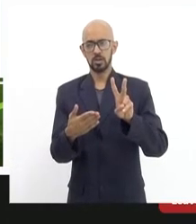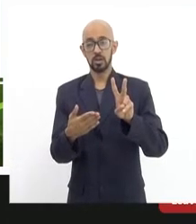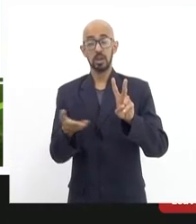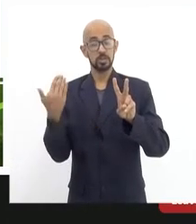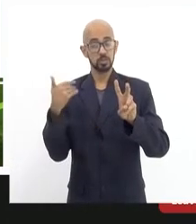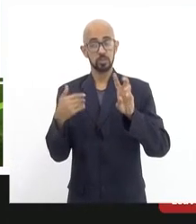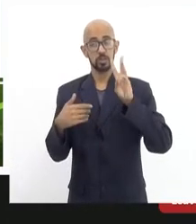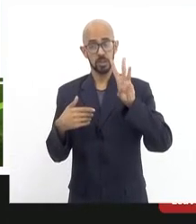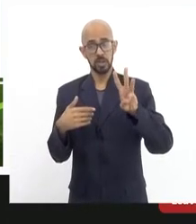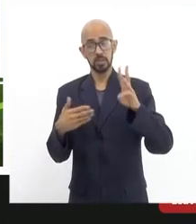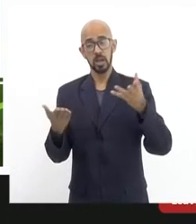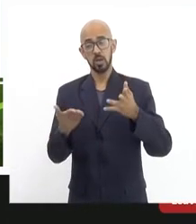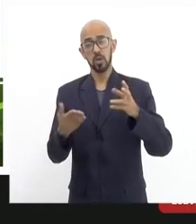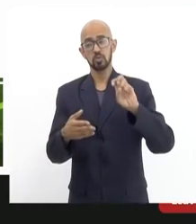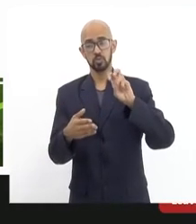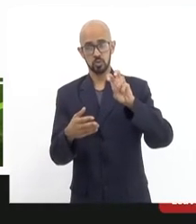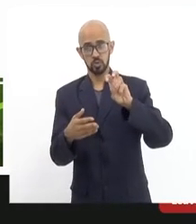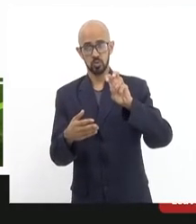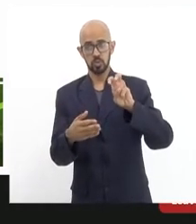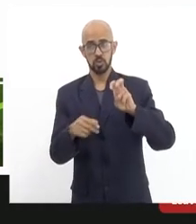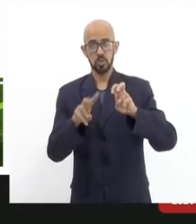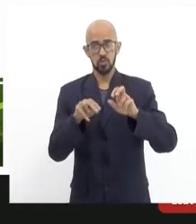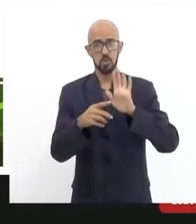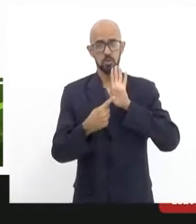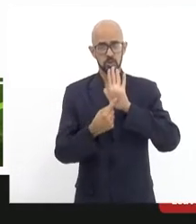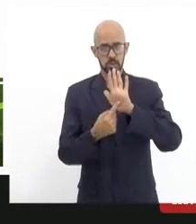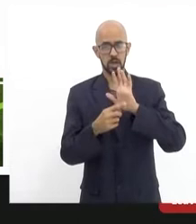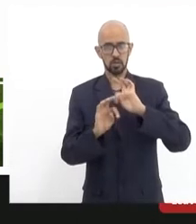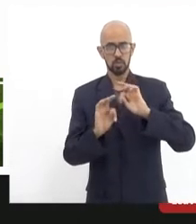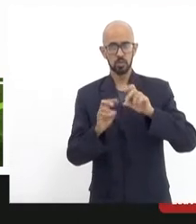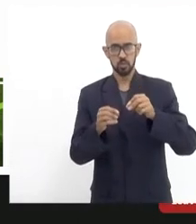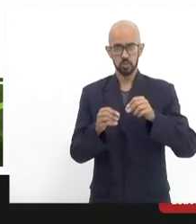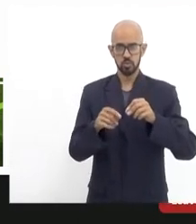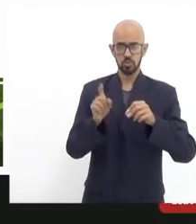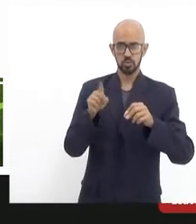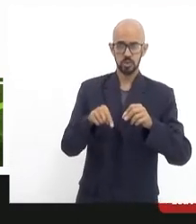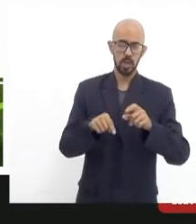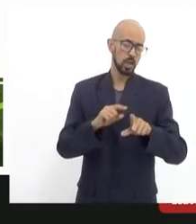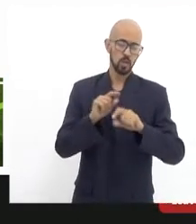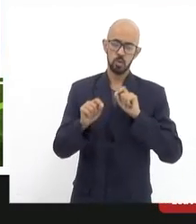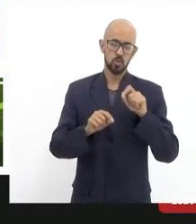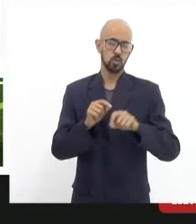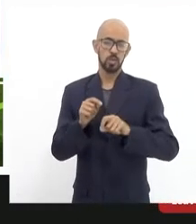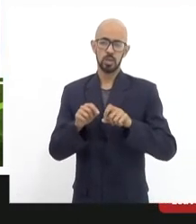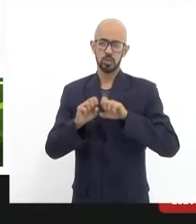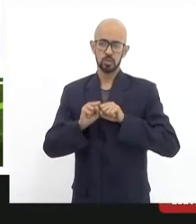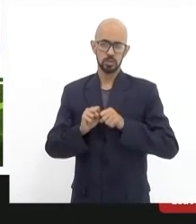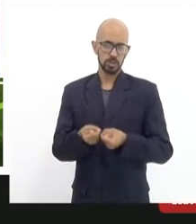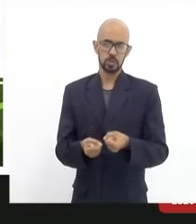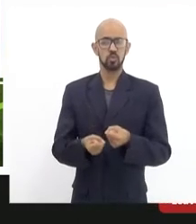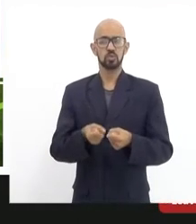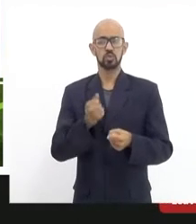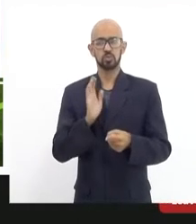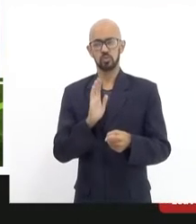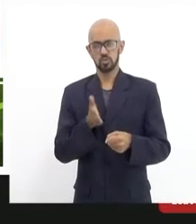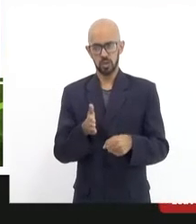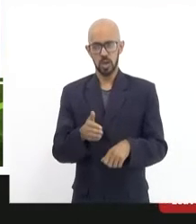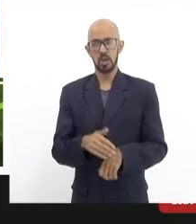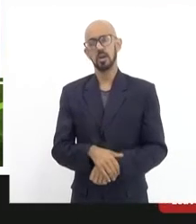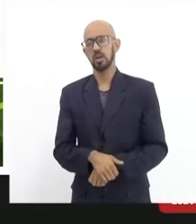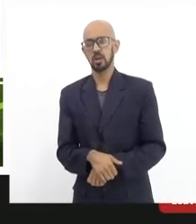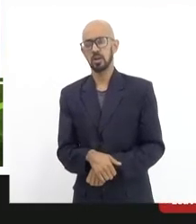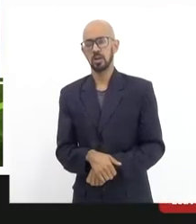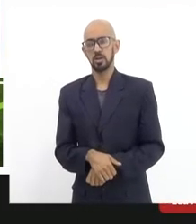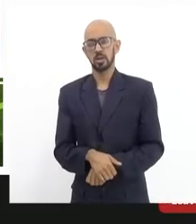bonde 5, e vou mostrar onde todos esses bondes foram destruídos, destruídos